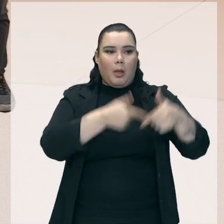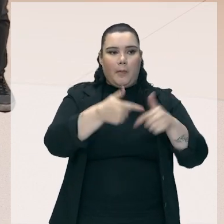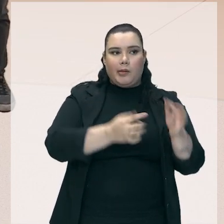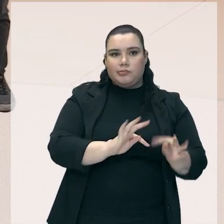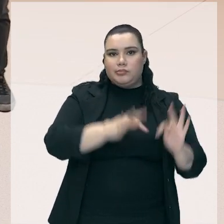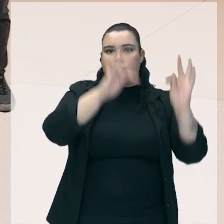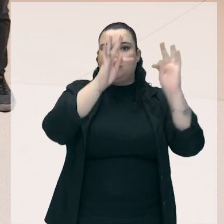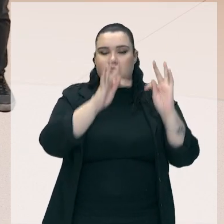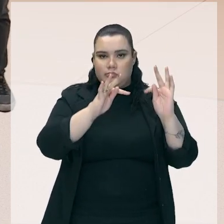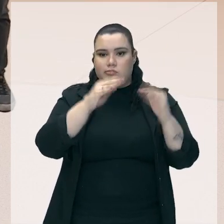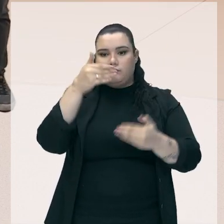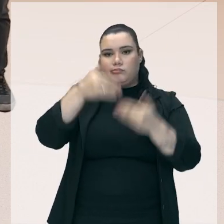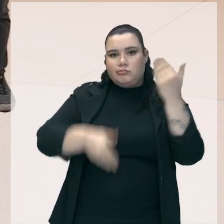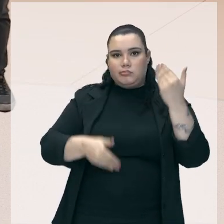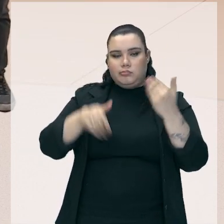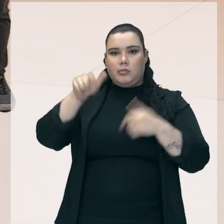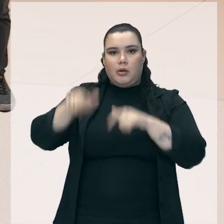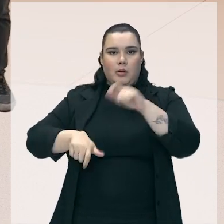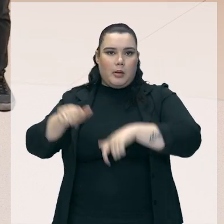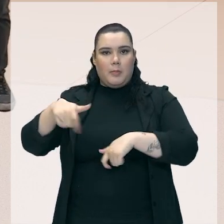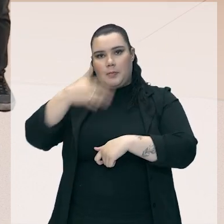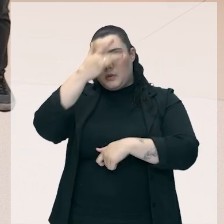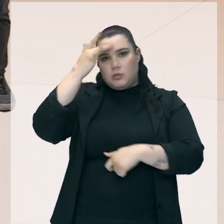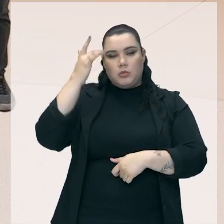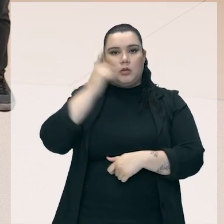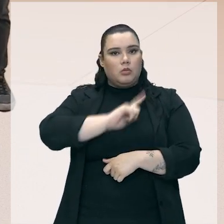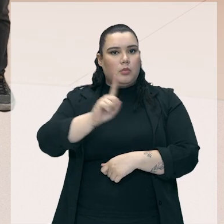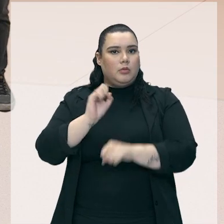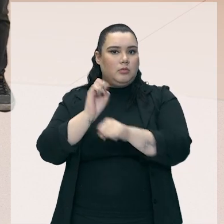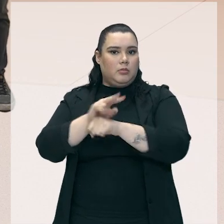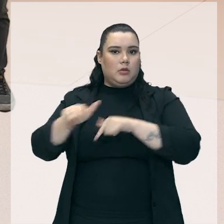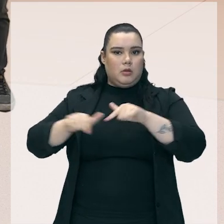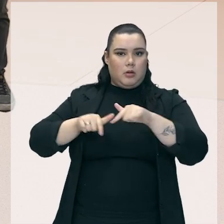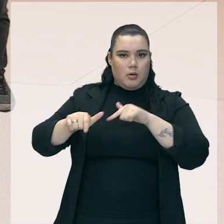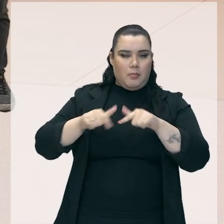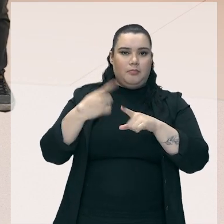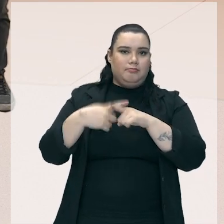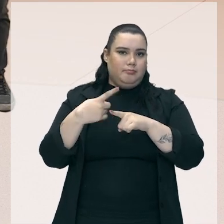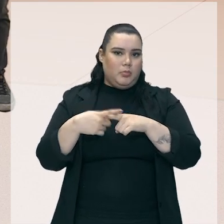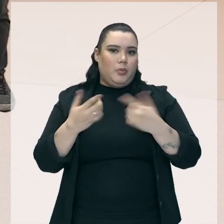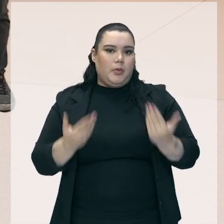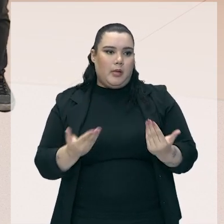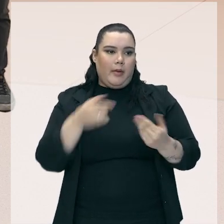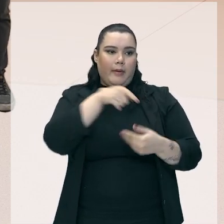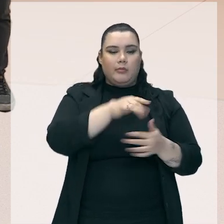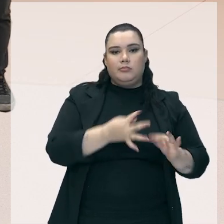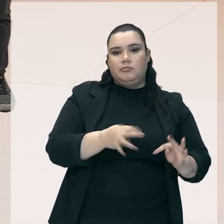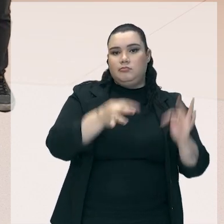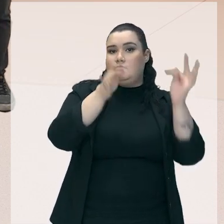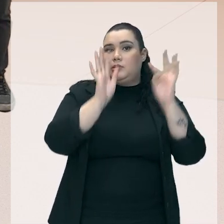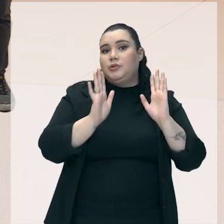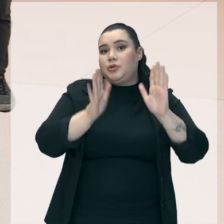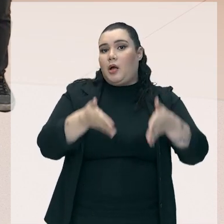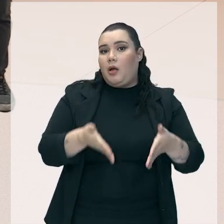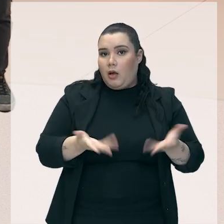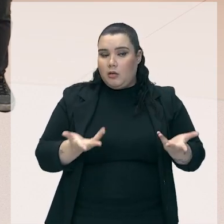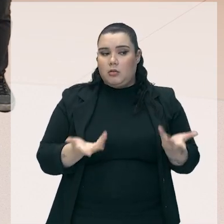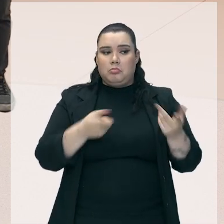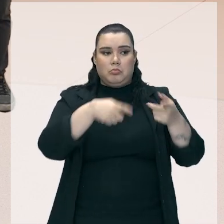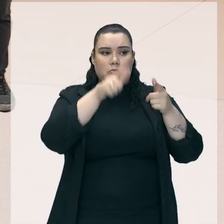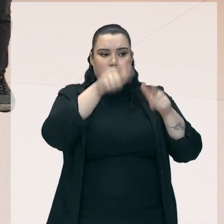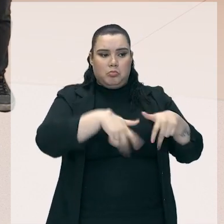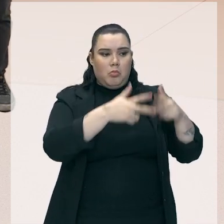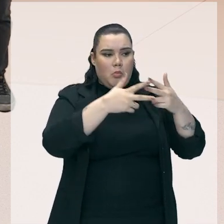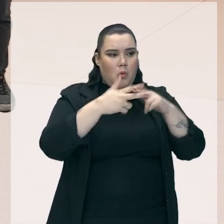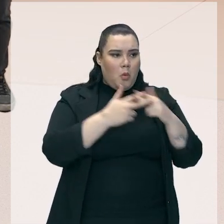automatizado, né? Quando você tem ali a falta de necessidade naquela empresa, já que um robô está fazendo tudo, uma máquina está